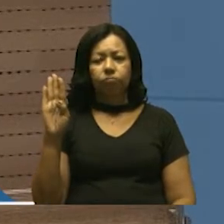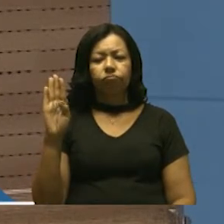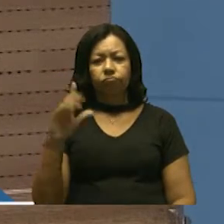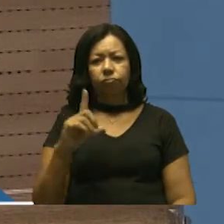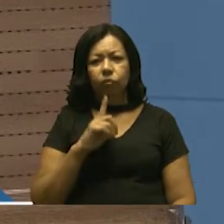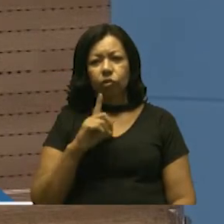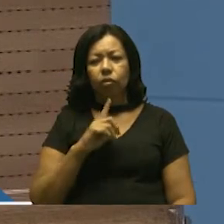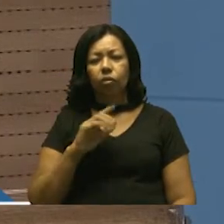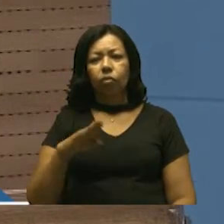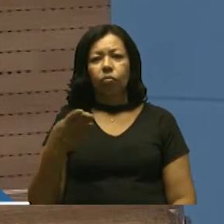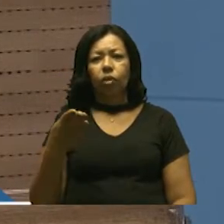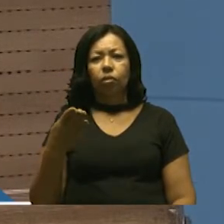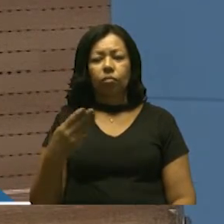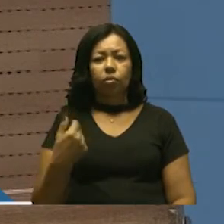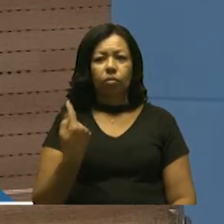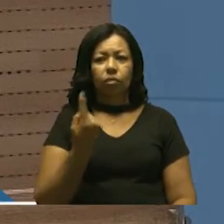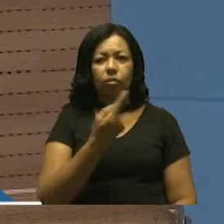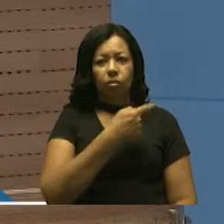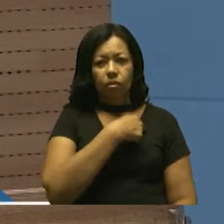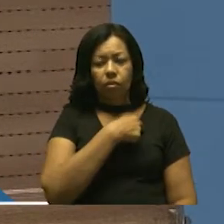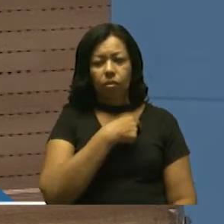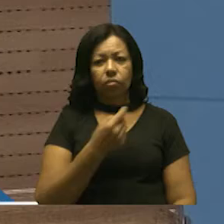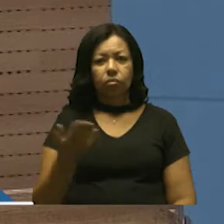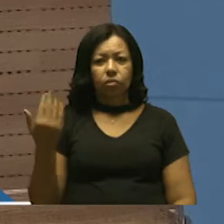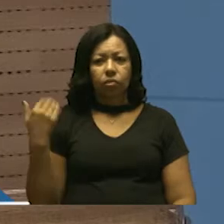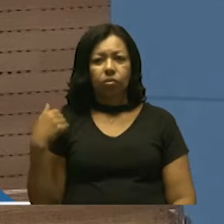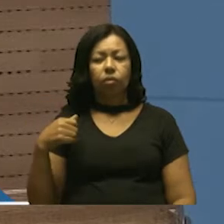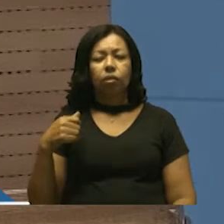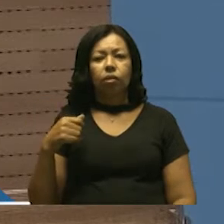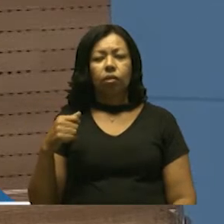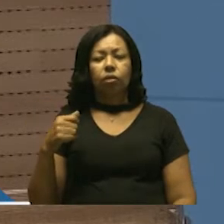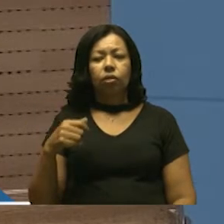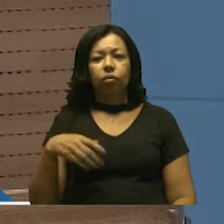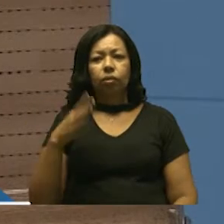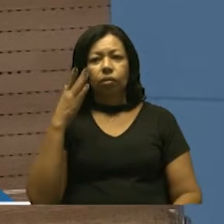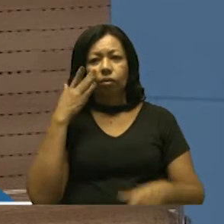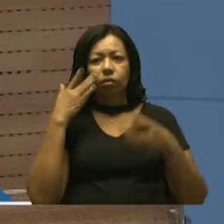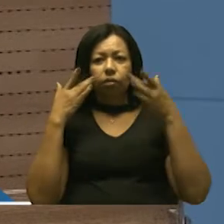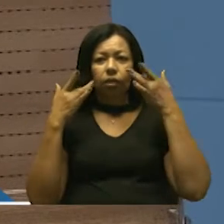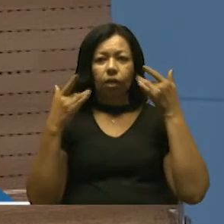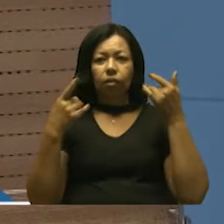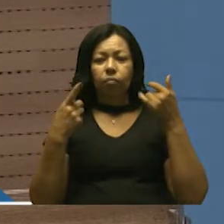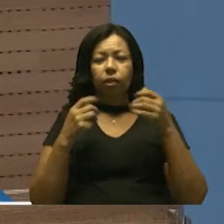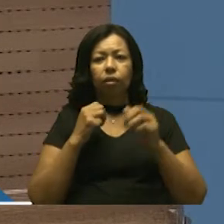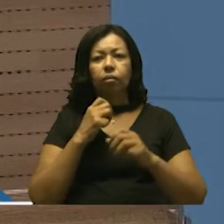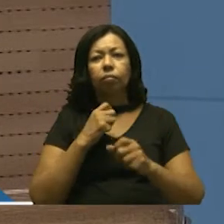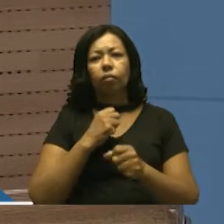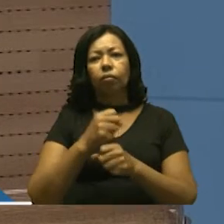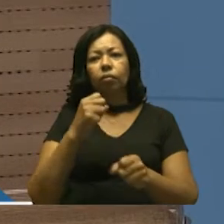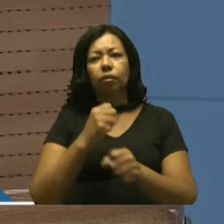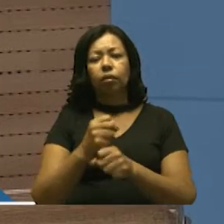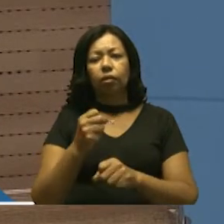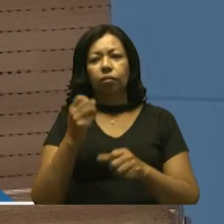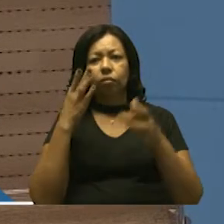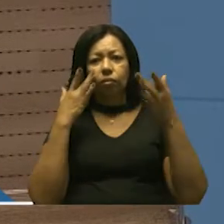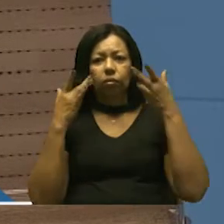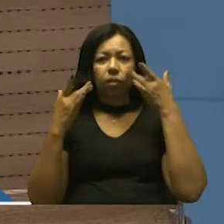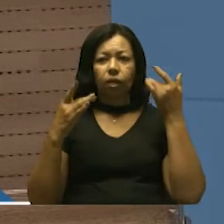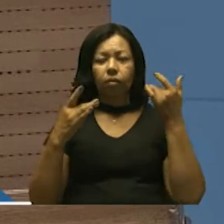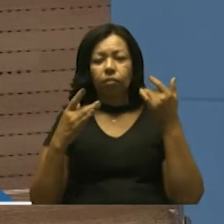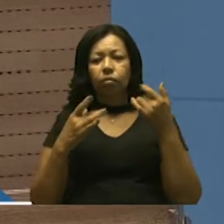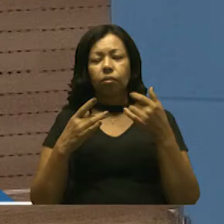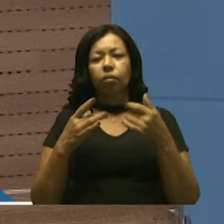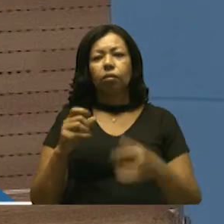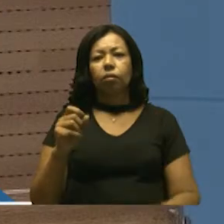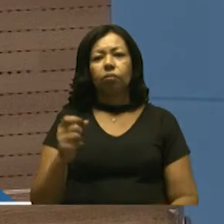promessa quando nós desafetamos o antigo teatro para a construção do teatro, a manutenção total do